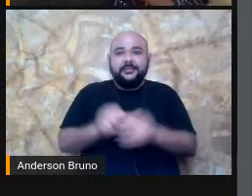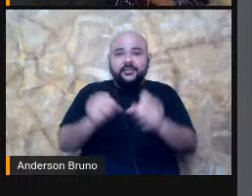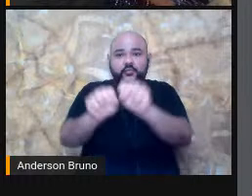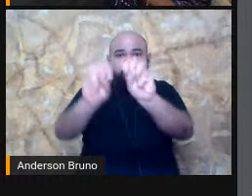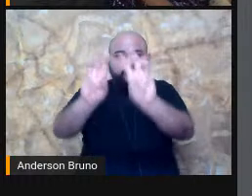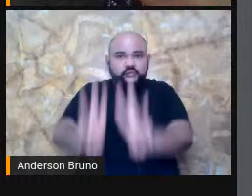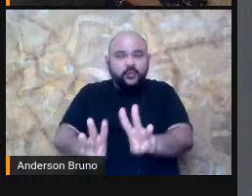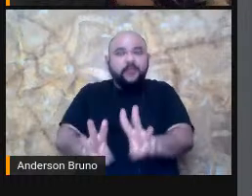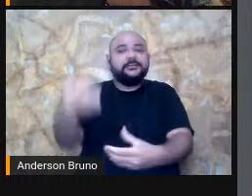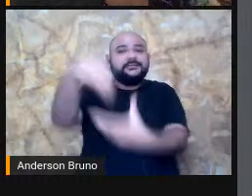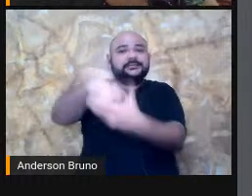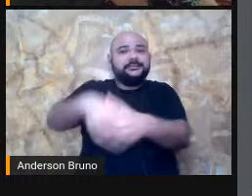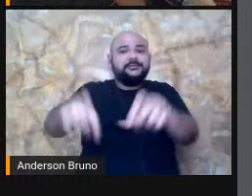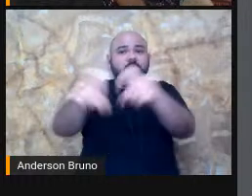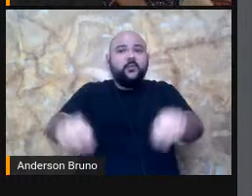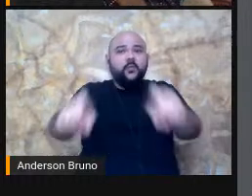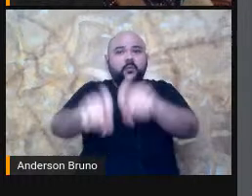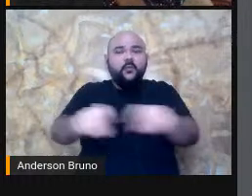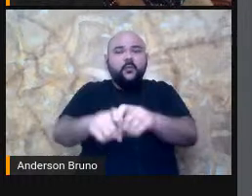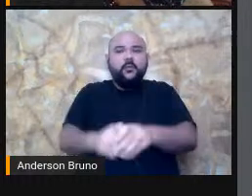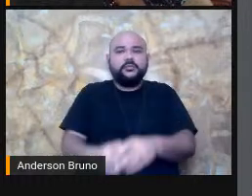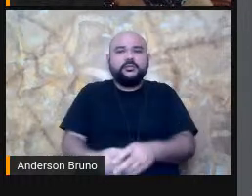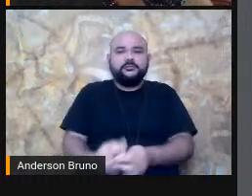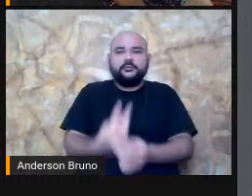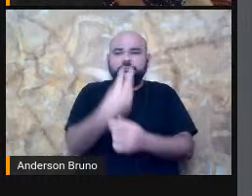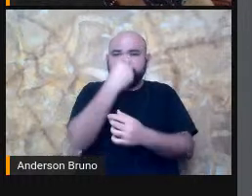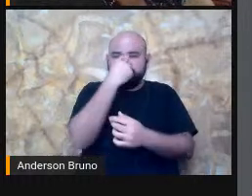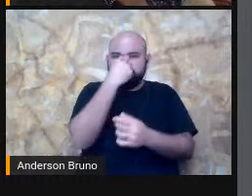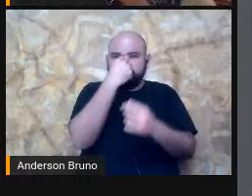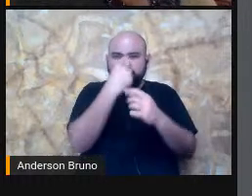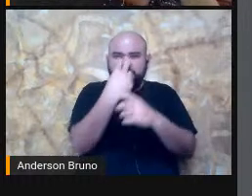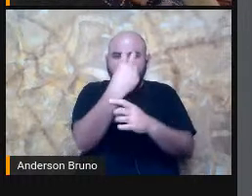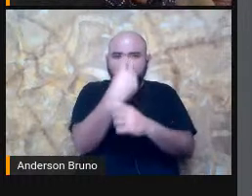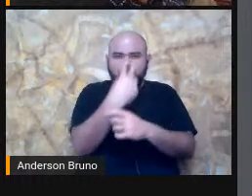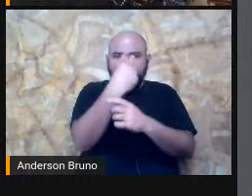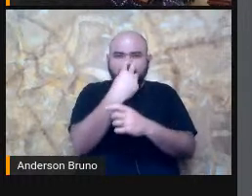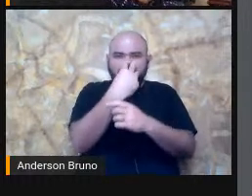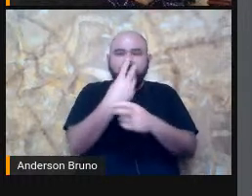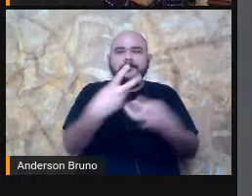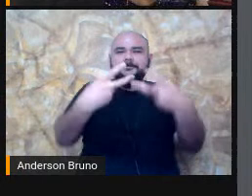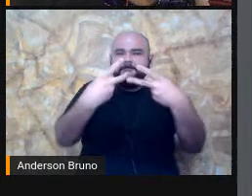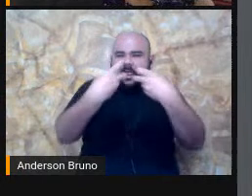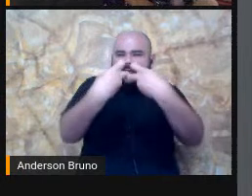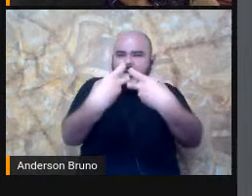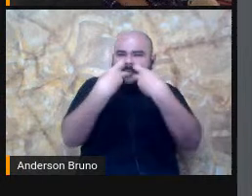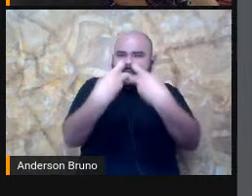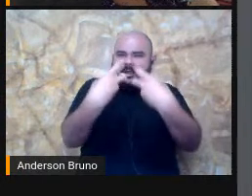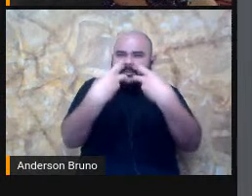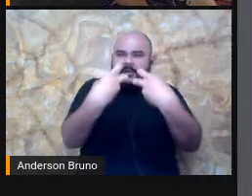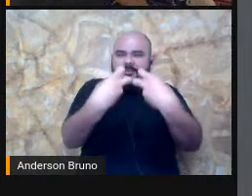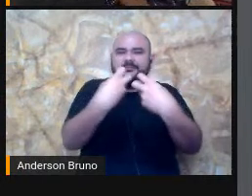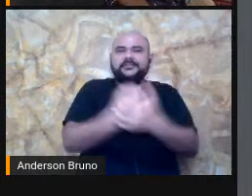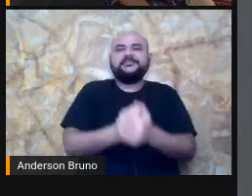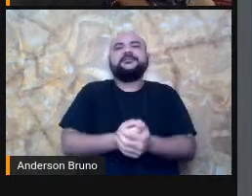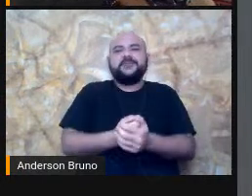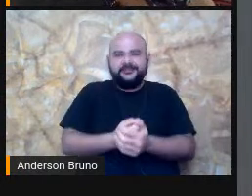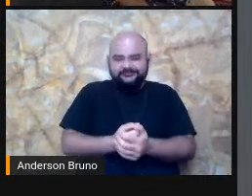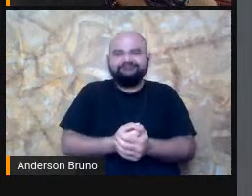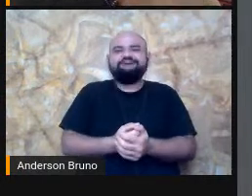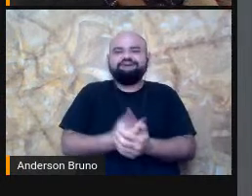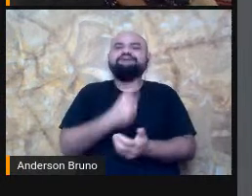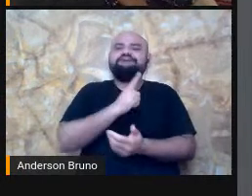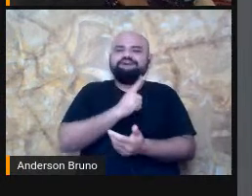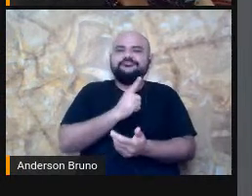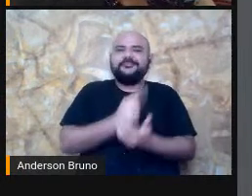computador Com um sistema De varredura Também Específico Ora Eu não tenho dúvida Quando a gente olha